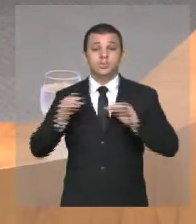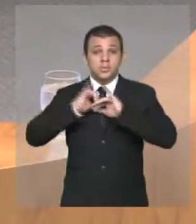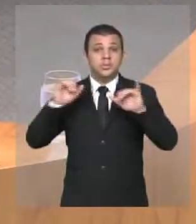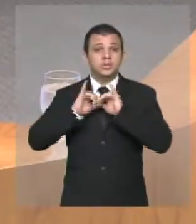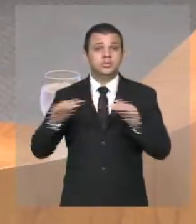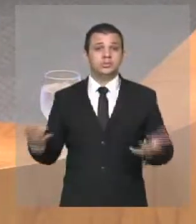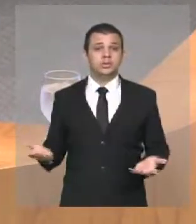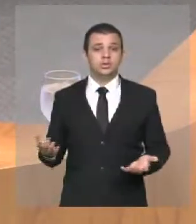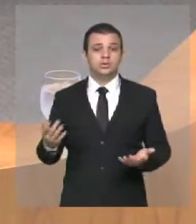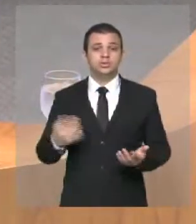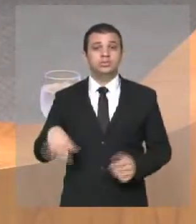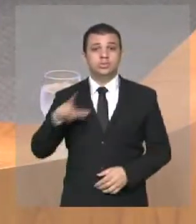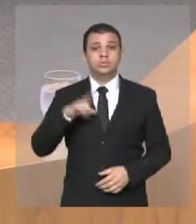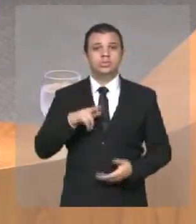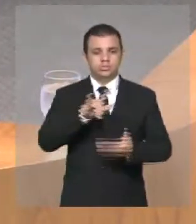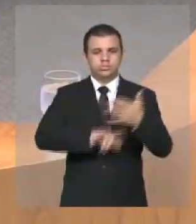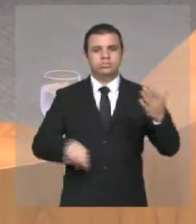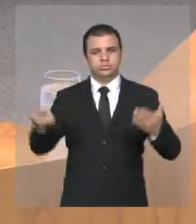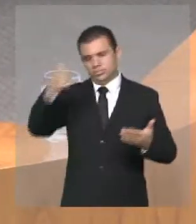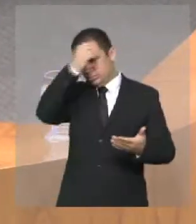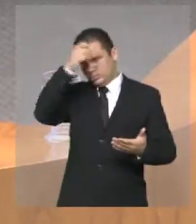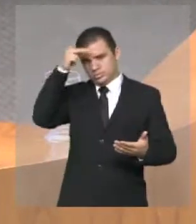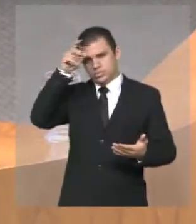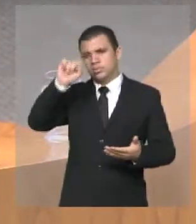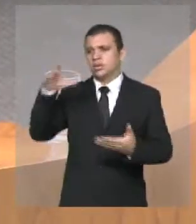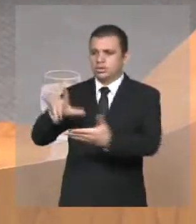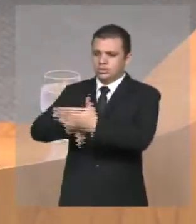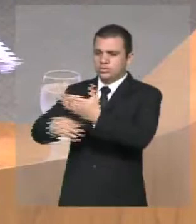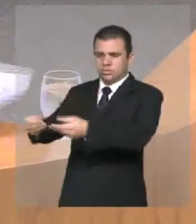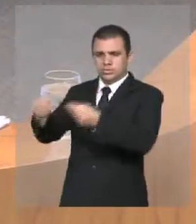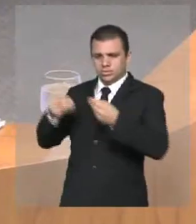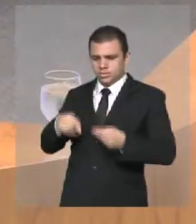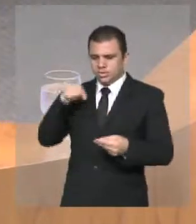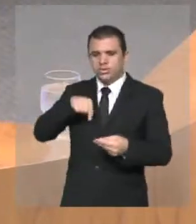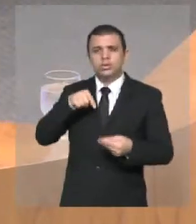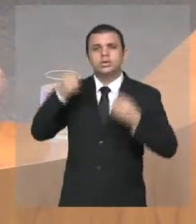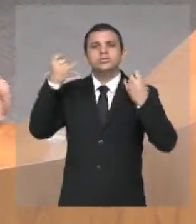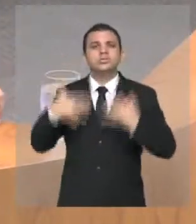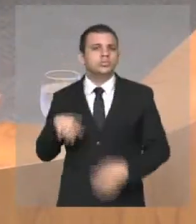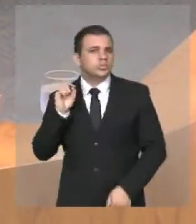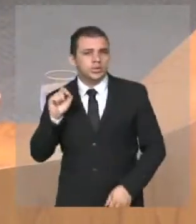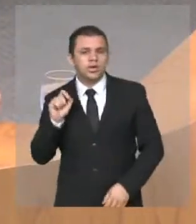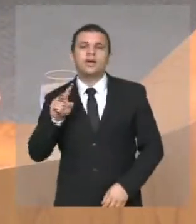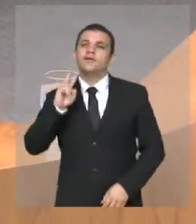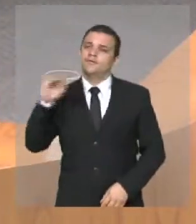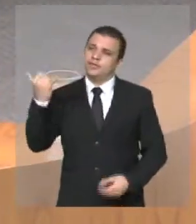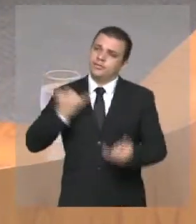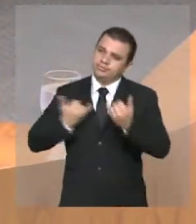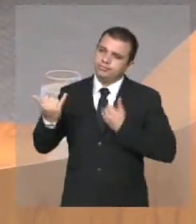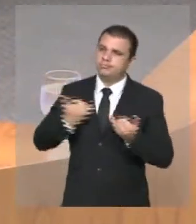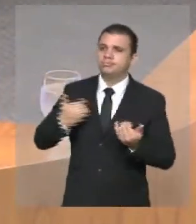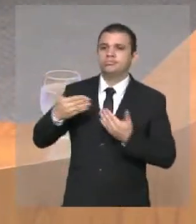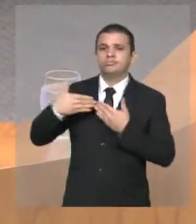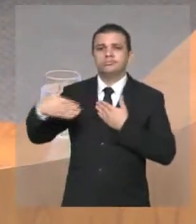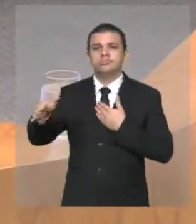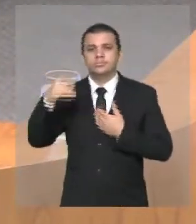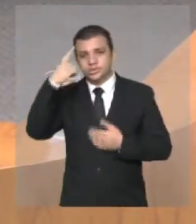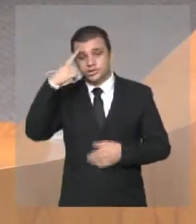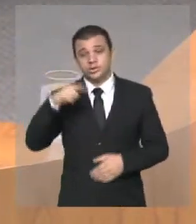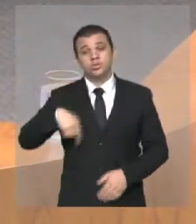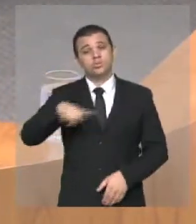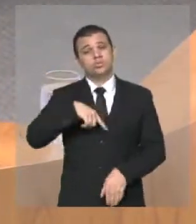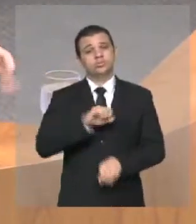um documento da prefeitura de São Luís dizendo que nos entregará as informações nos próximos 20 dias. estamos